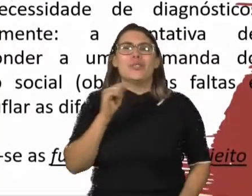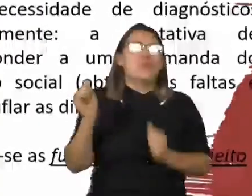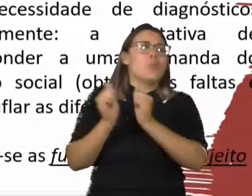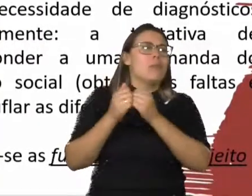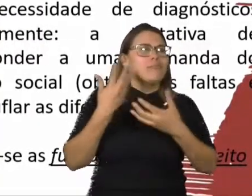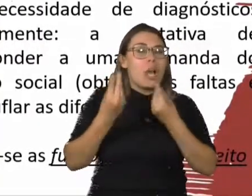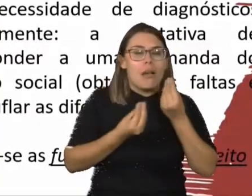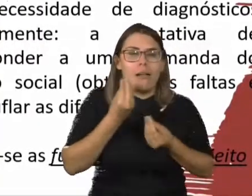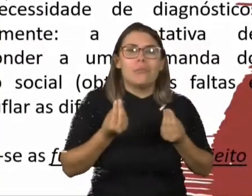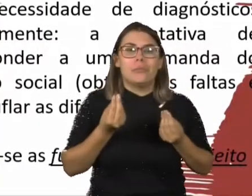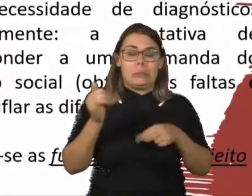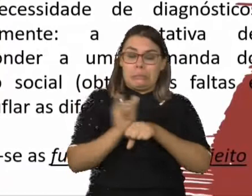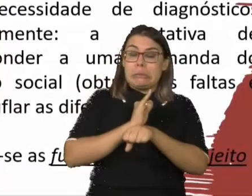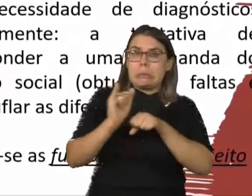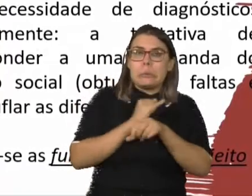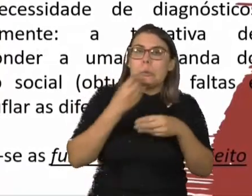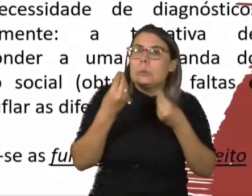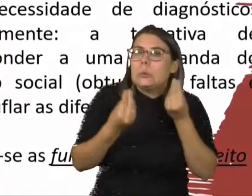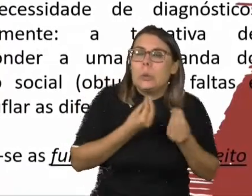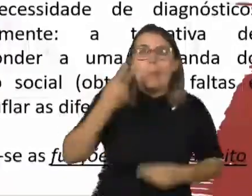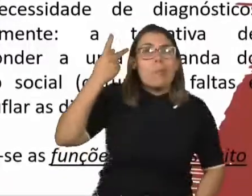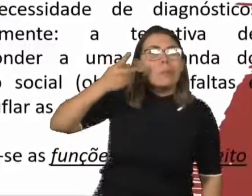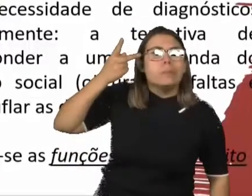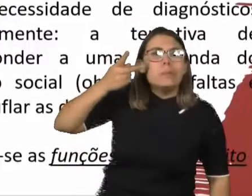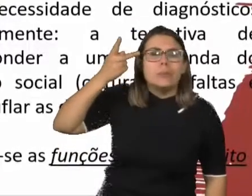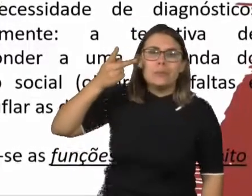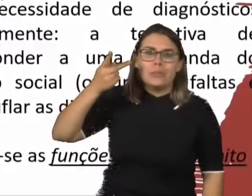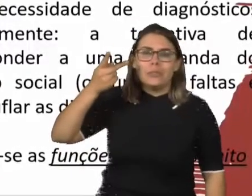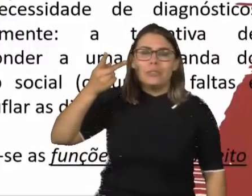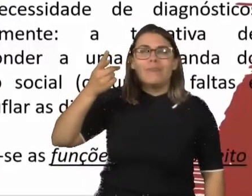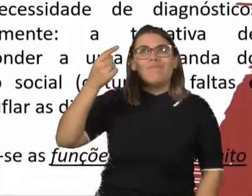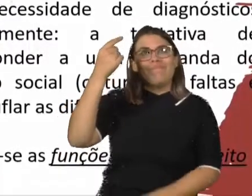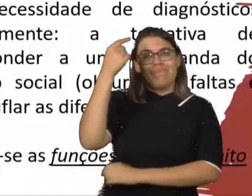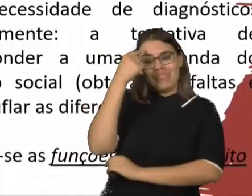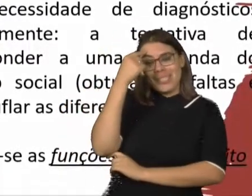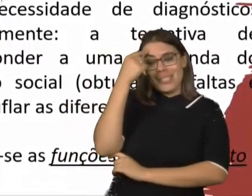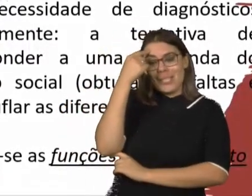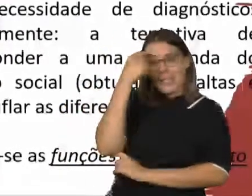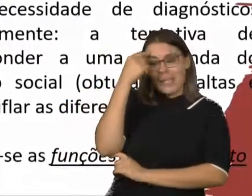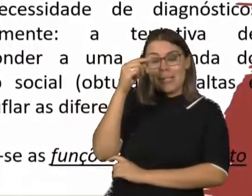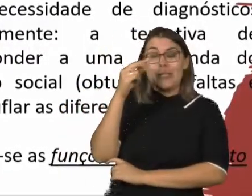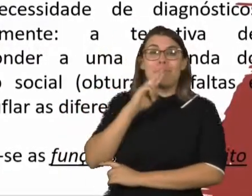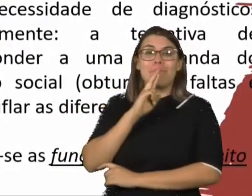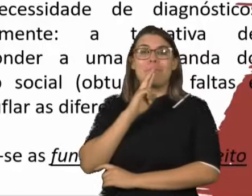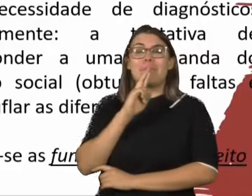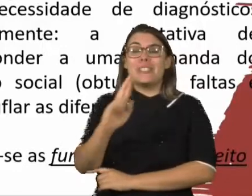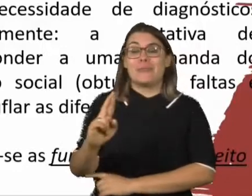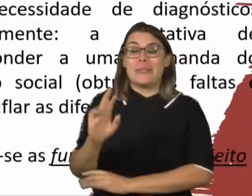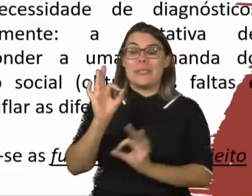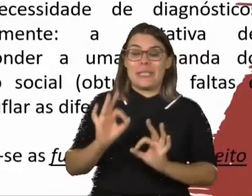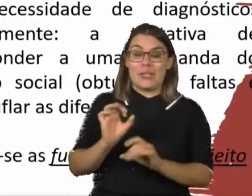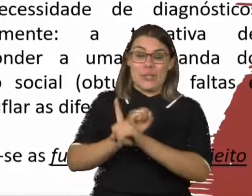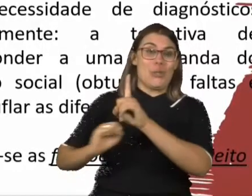área FSI, da área da saúde psíquica, há uma tentativa de responder a uma demanda que é muito mais uma demanda social,